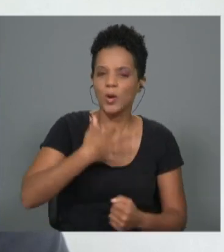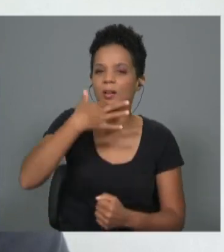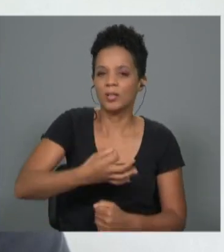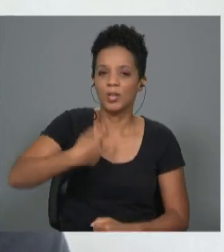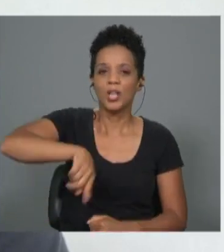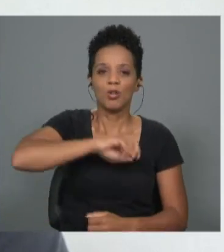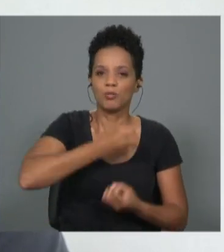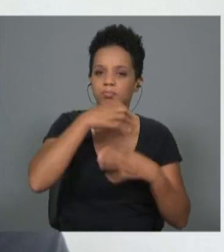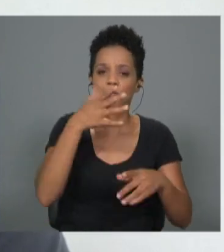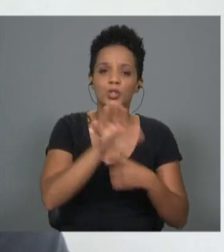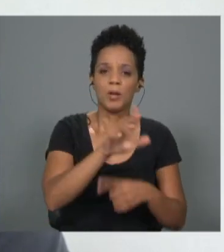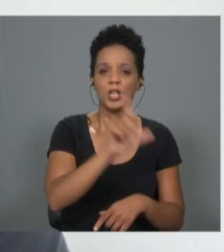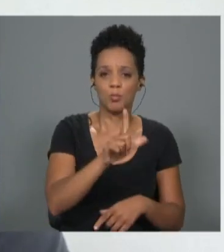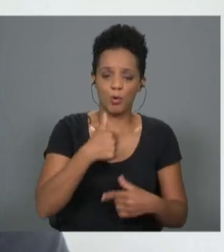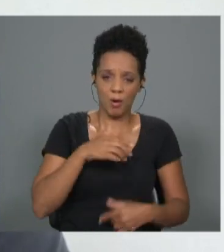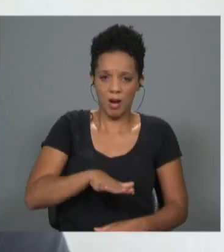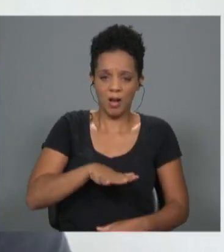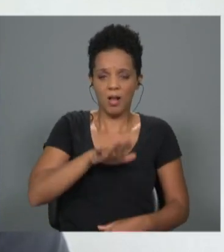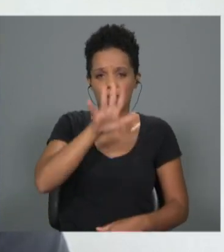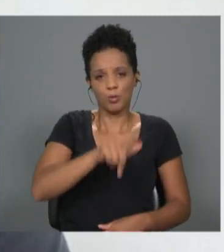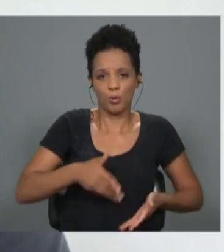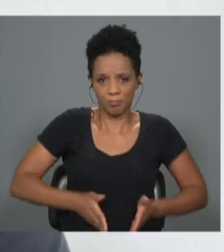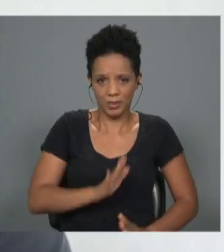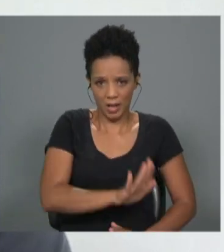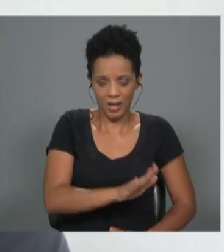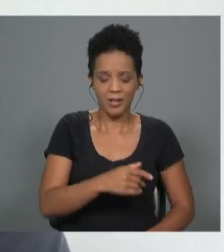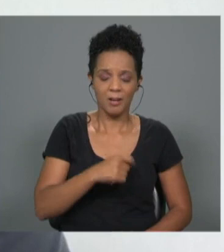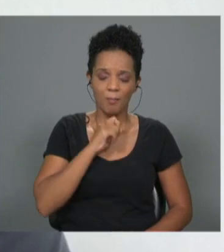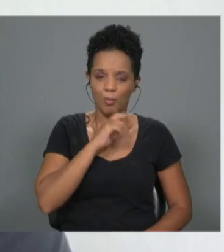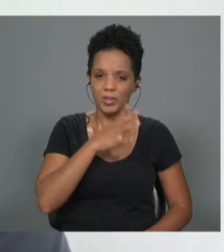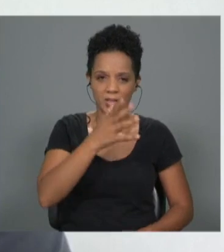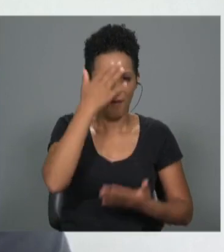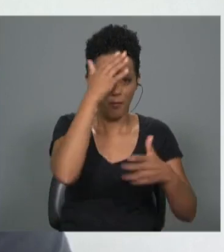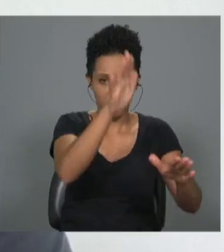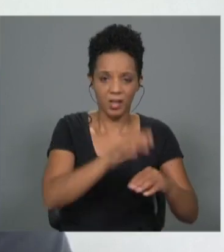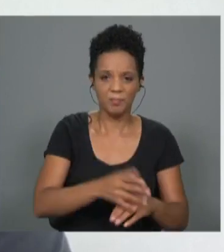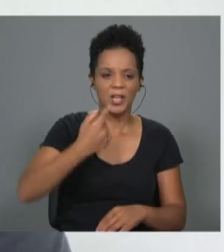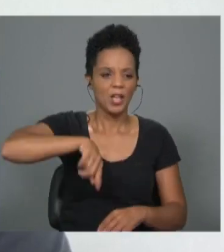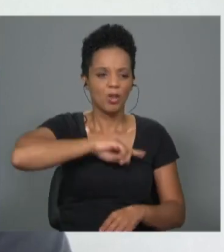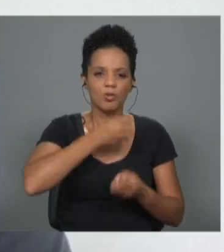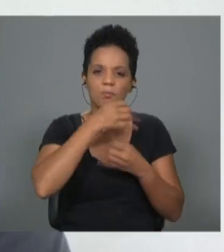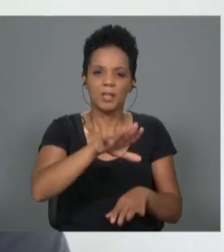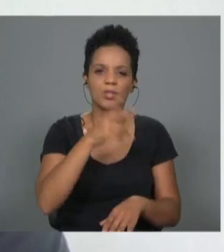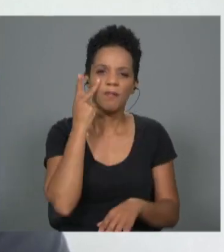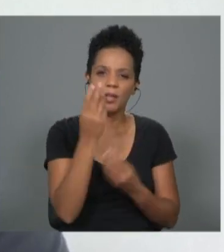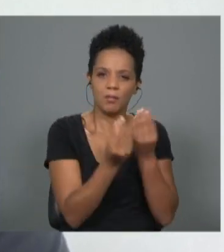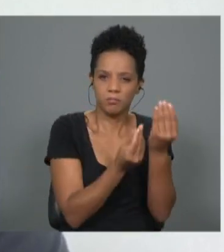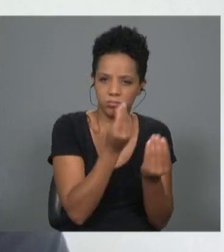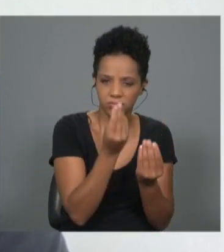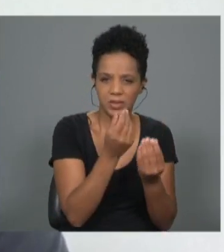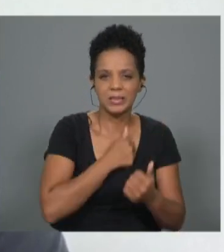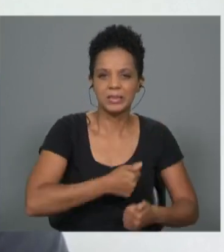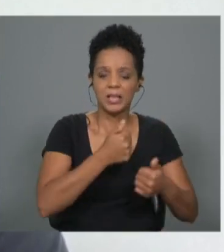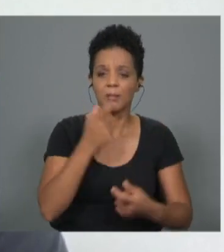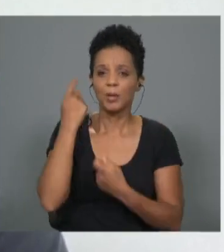em cidades como Lisboa. Eu sou de Lisboa, portanto estou à vontade para dizer isto. Mas a verdade é que sinto que perdemos muita qualidade de vida nas grandes cidades, e por isso procuramos